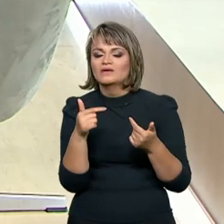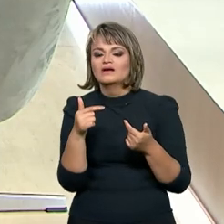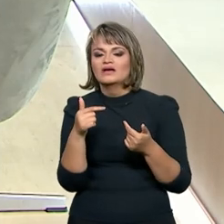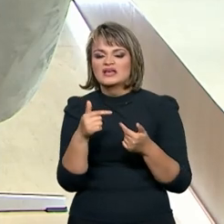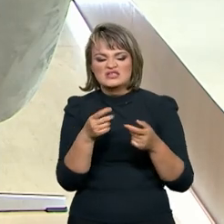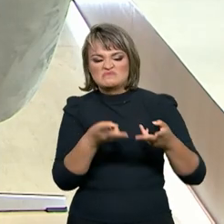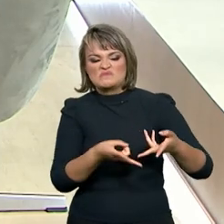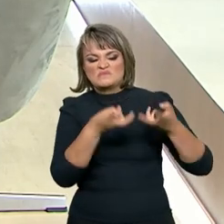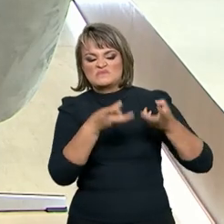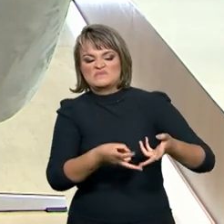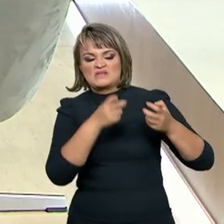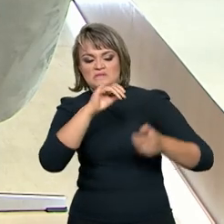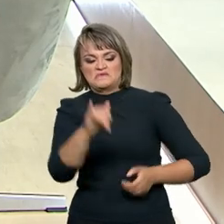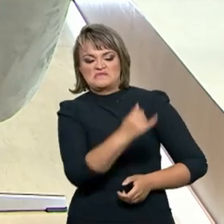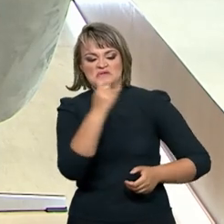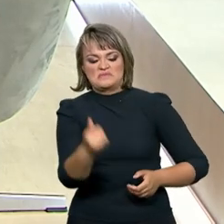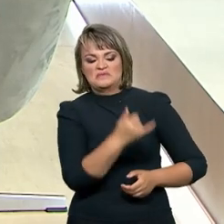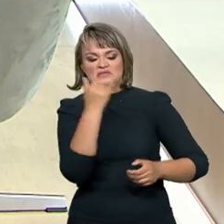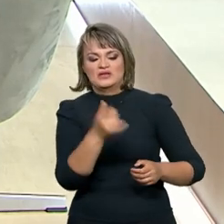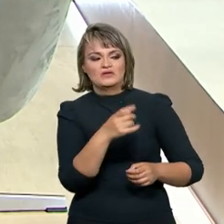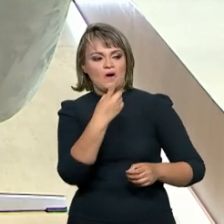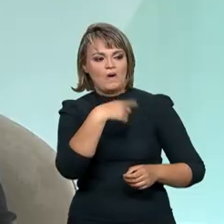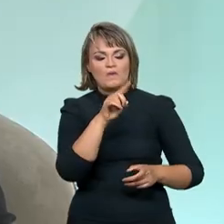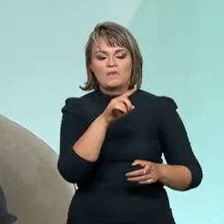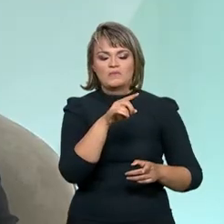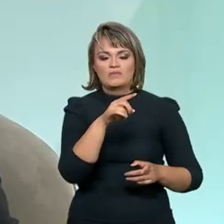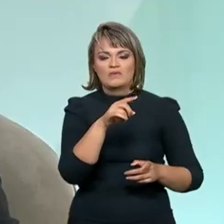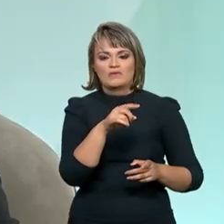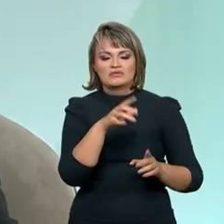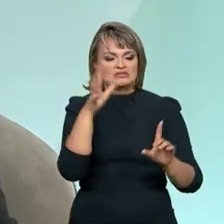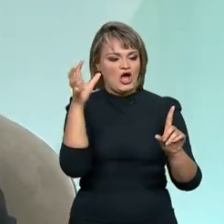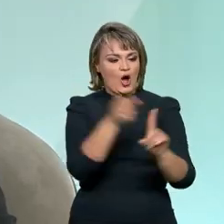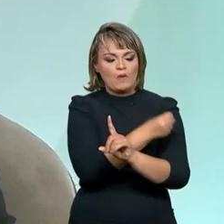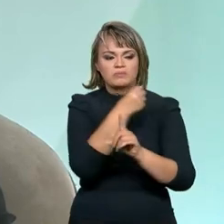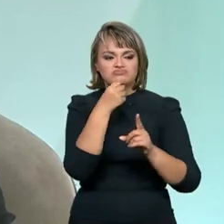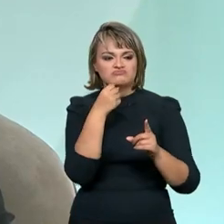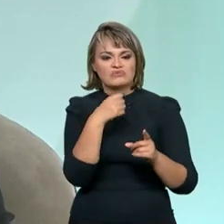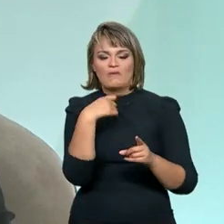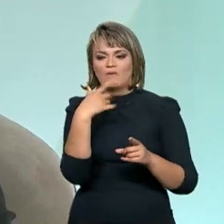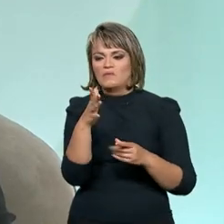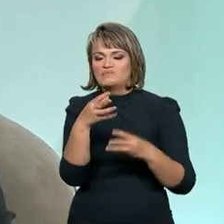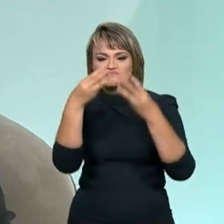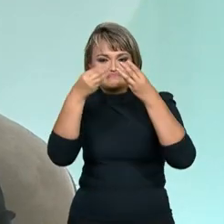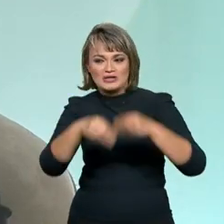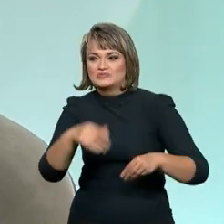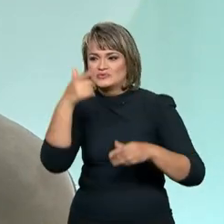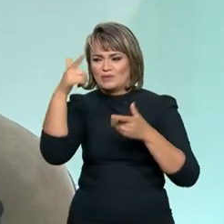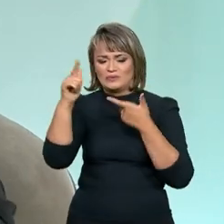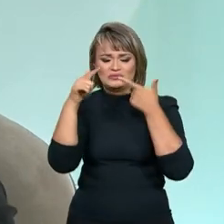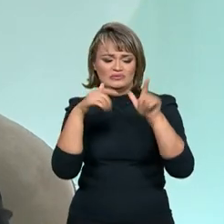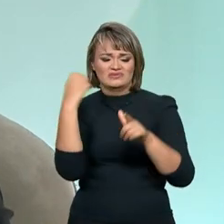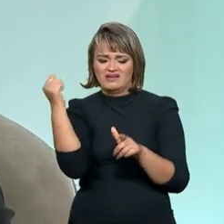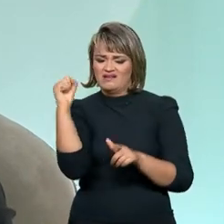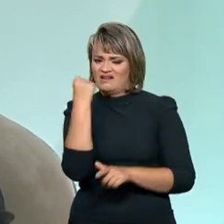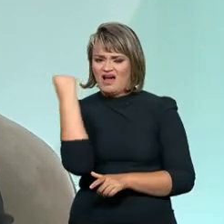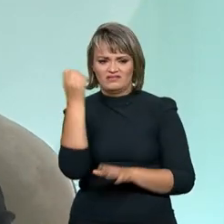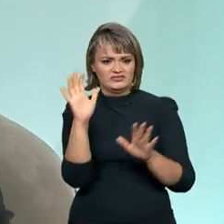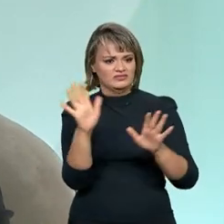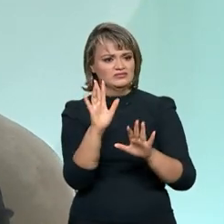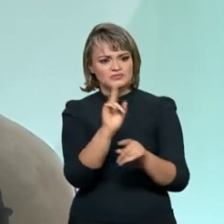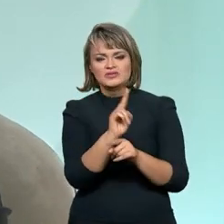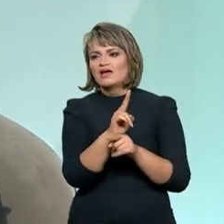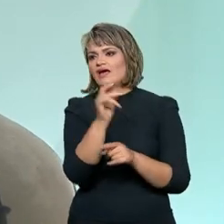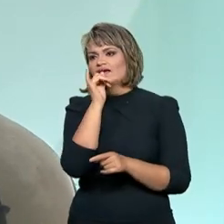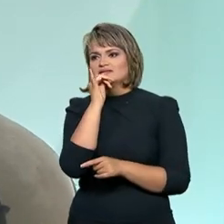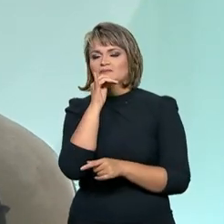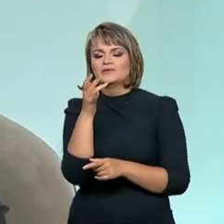sejam exploradas para o trabalho, para o tráfico humano, que elas não sofram outras violações mais graves do que as que elas vieram. Nós temos